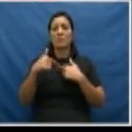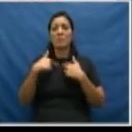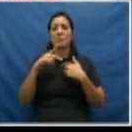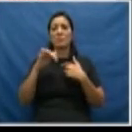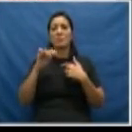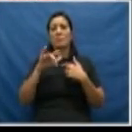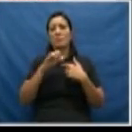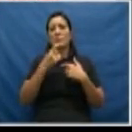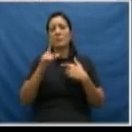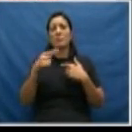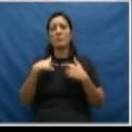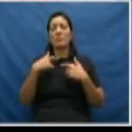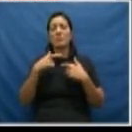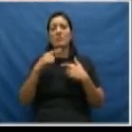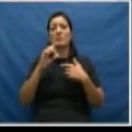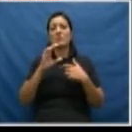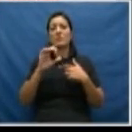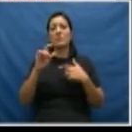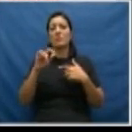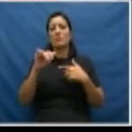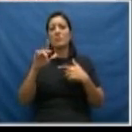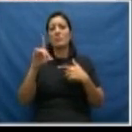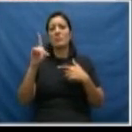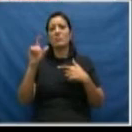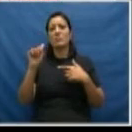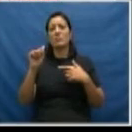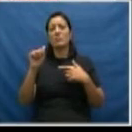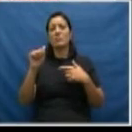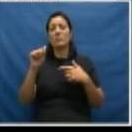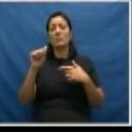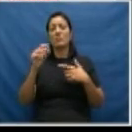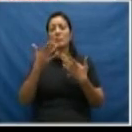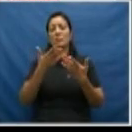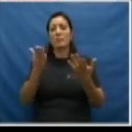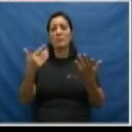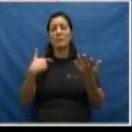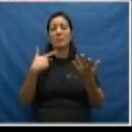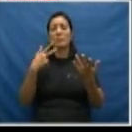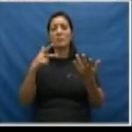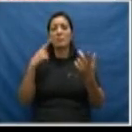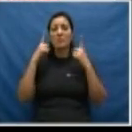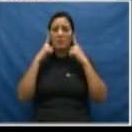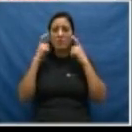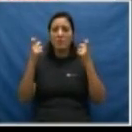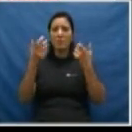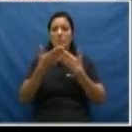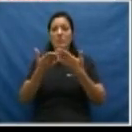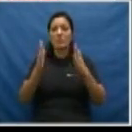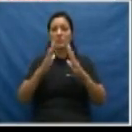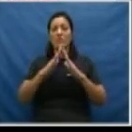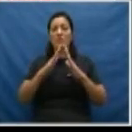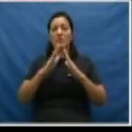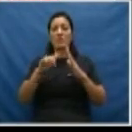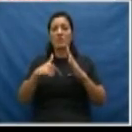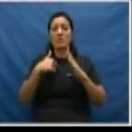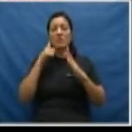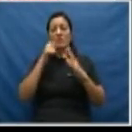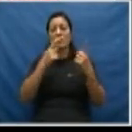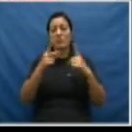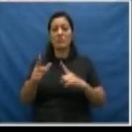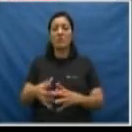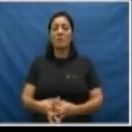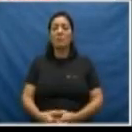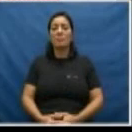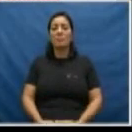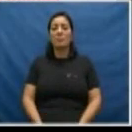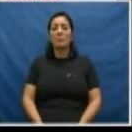tipificação no Código Penal da tipificação de violência doméstica contra a mulher, que nós não tínhamos.